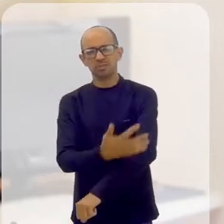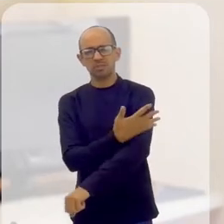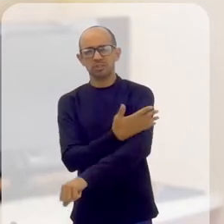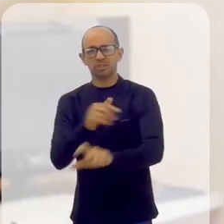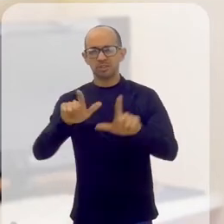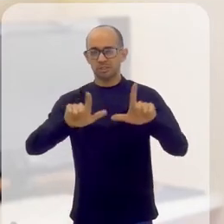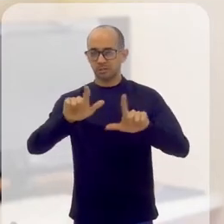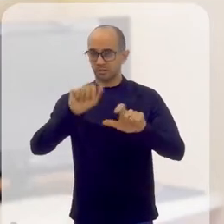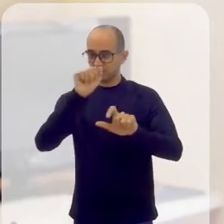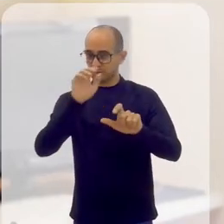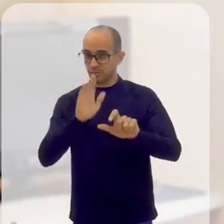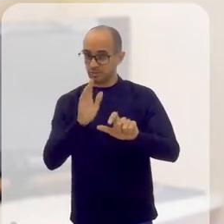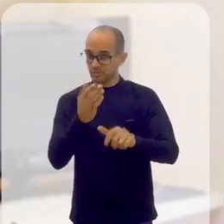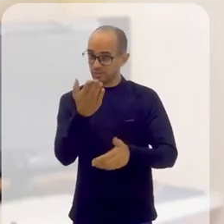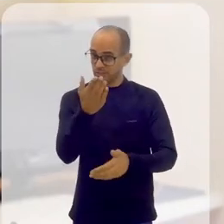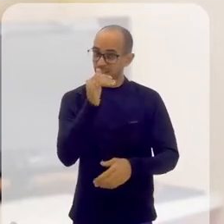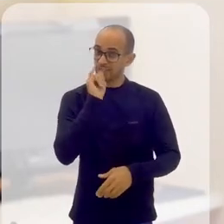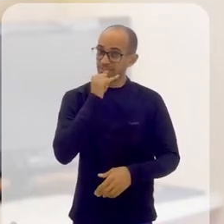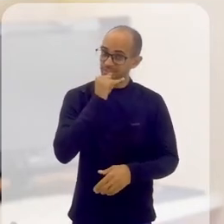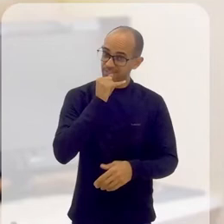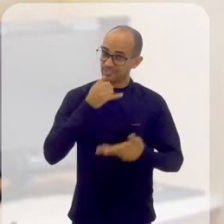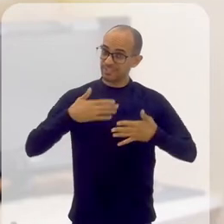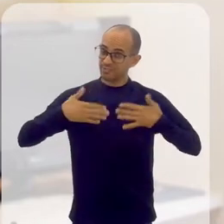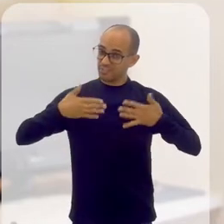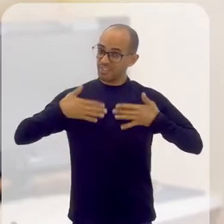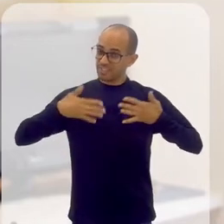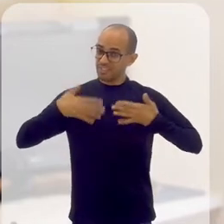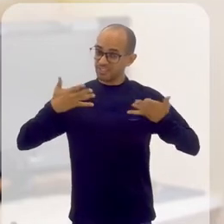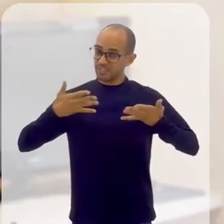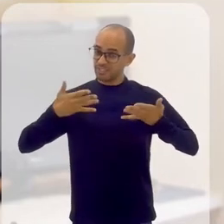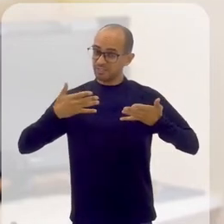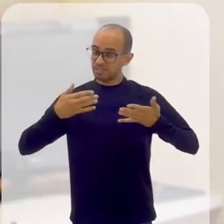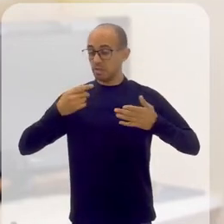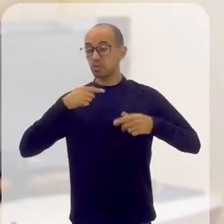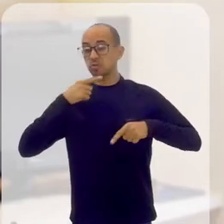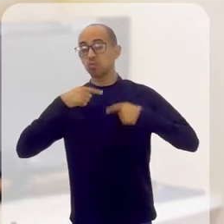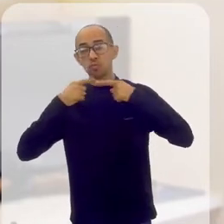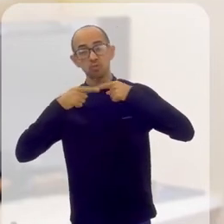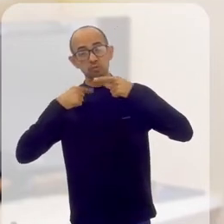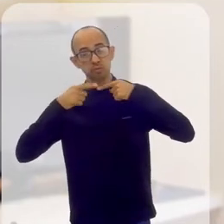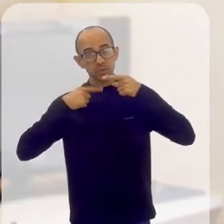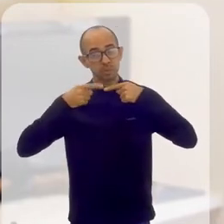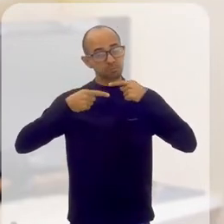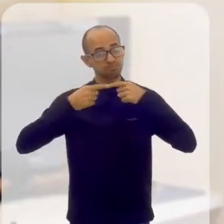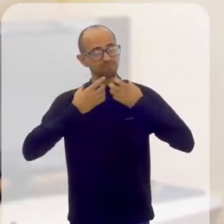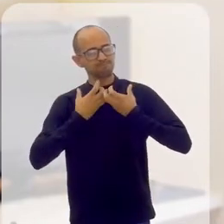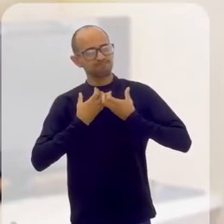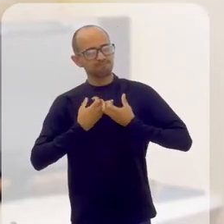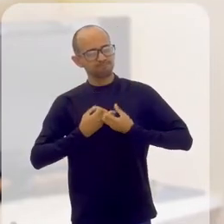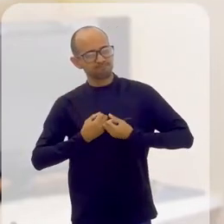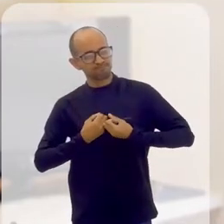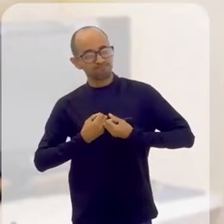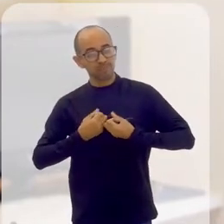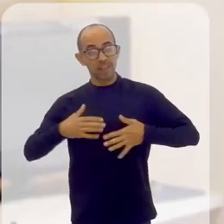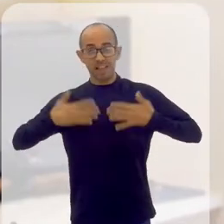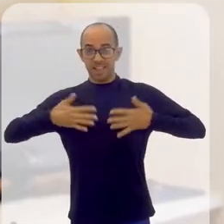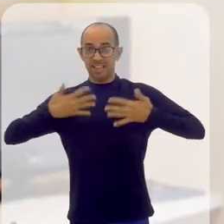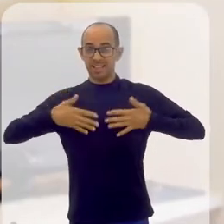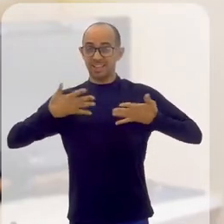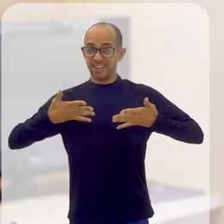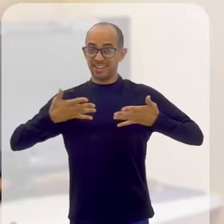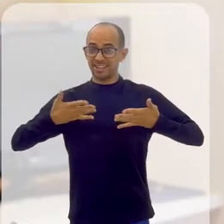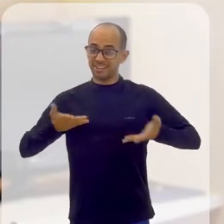brasileira. Se você está triste, feliz, indeciso, angustiado, entusiasmado,